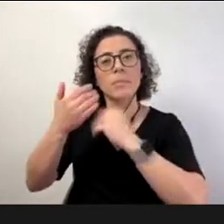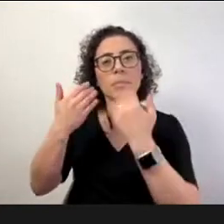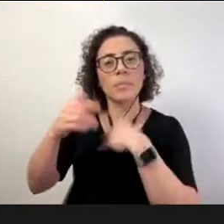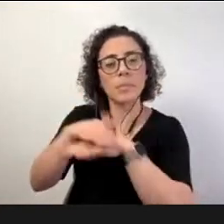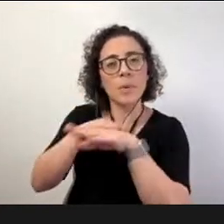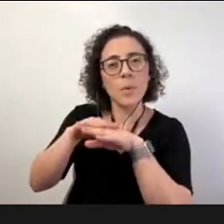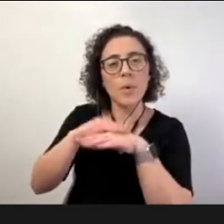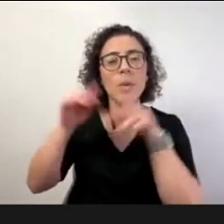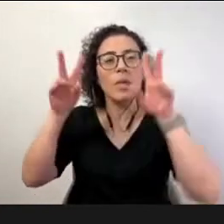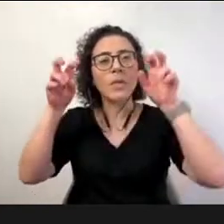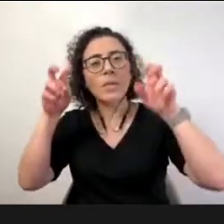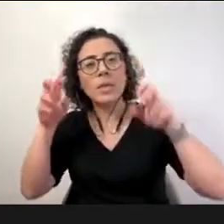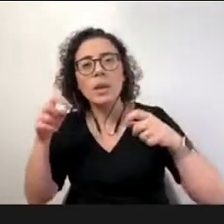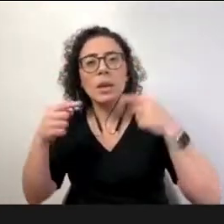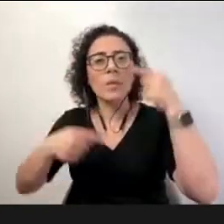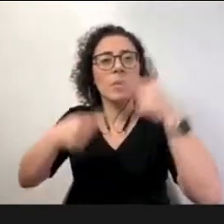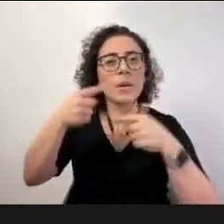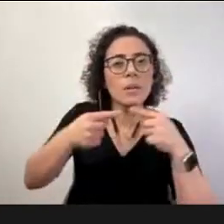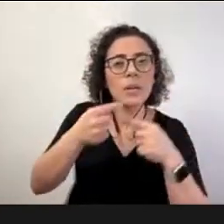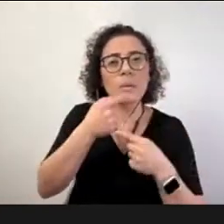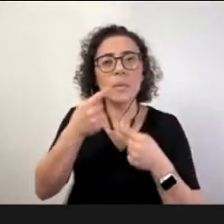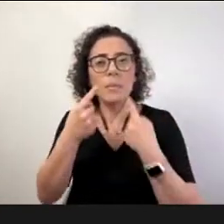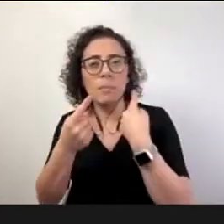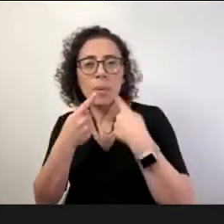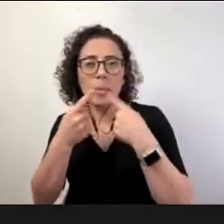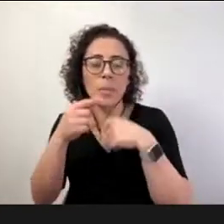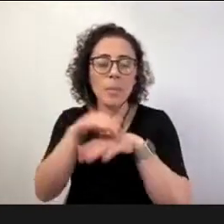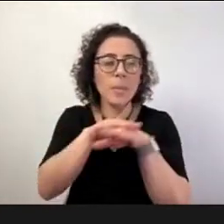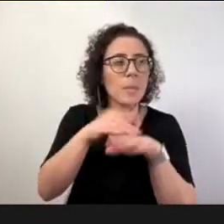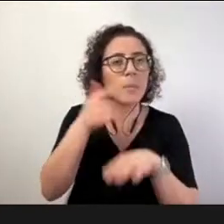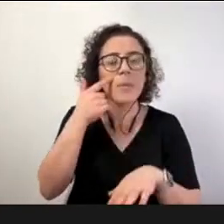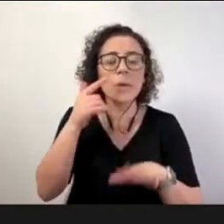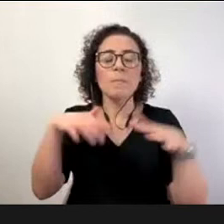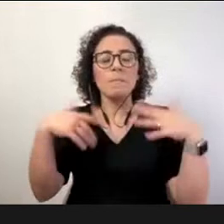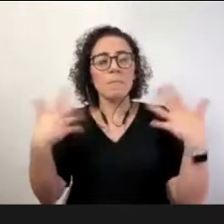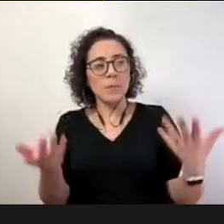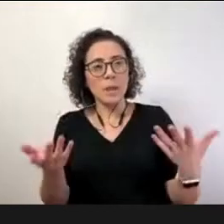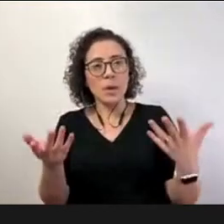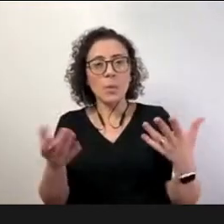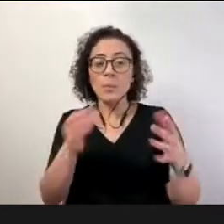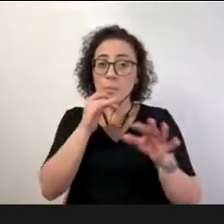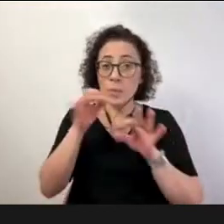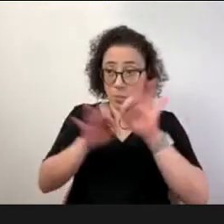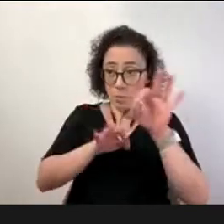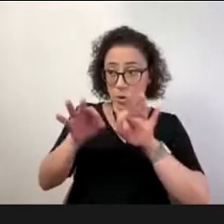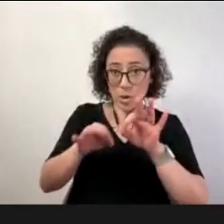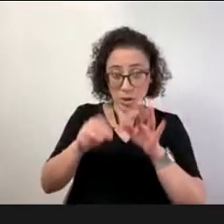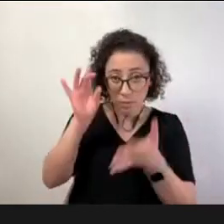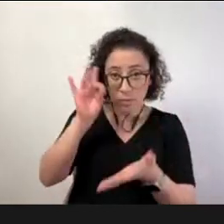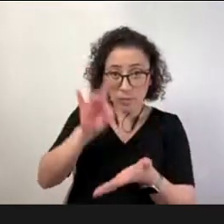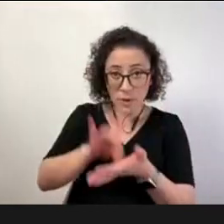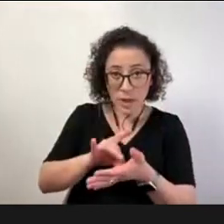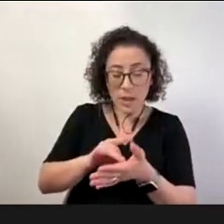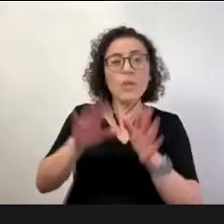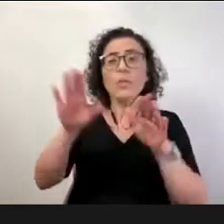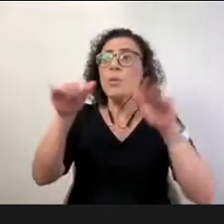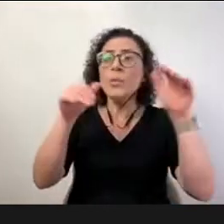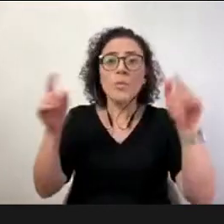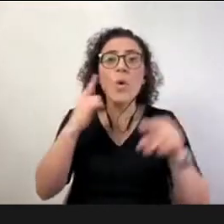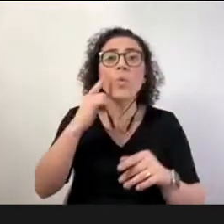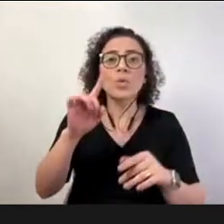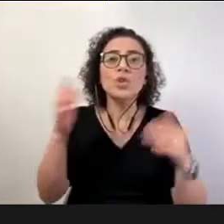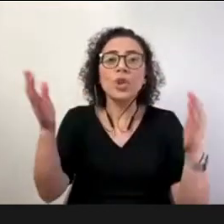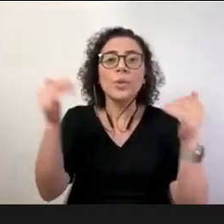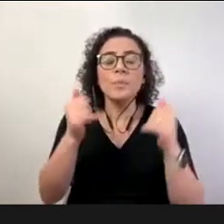discussões com desafios que estavam aparecendo então se a gente já trabalhava com projetos reais vamos então discutir um dia como o projeto pode acontecer